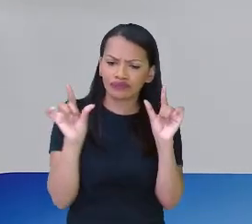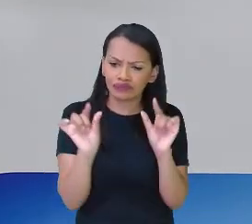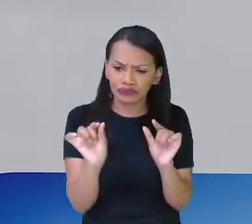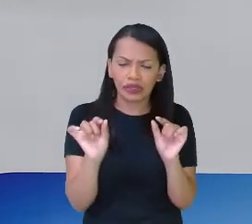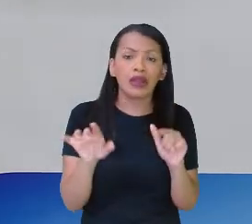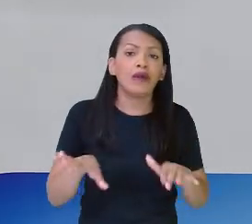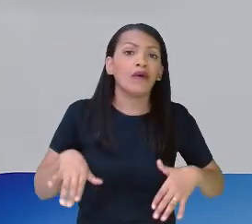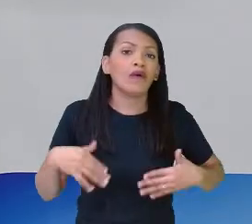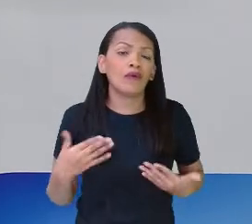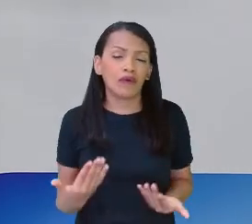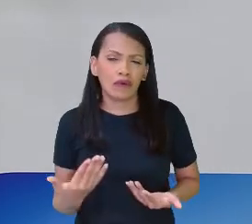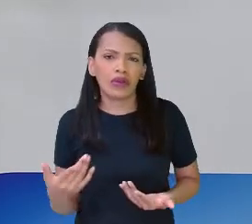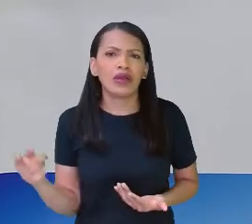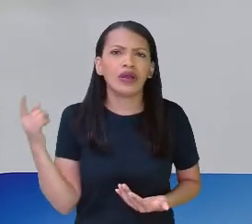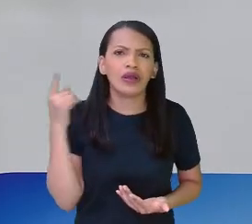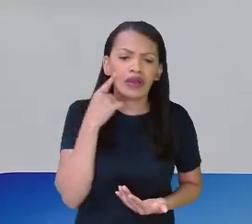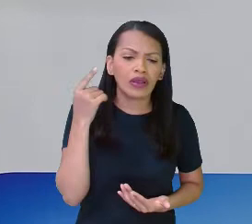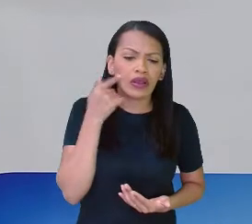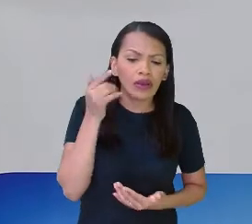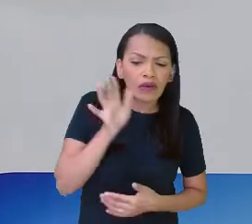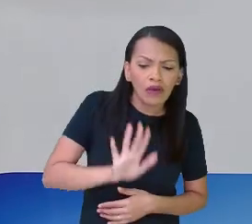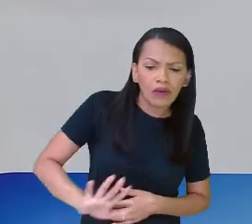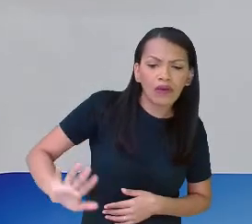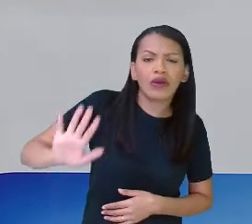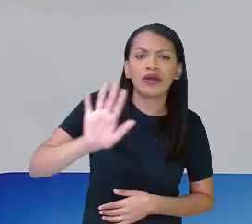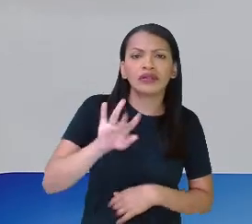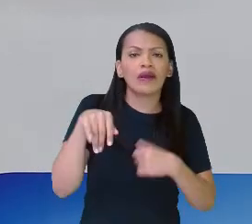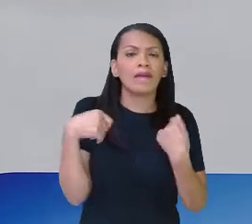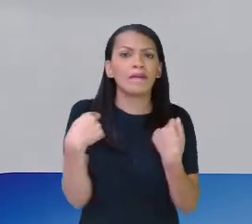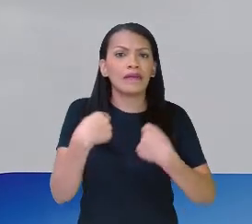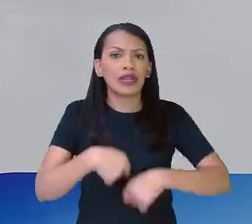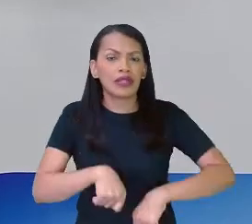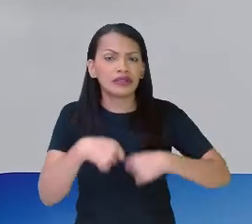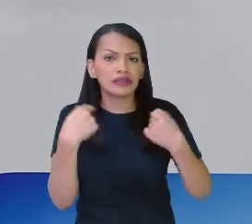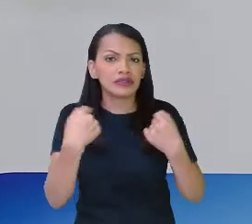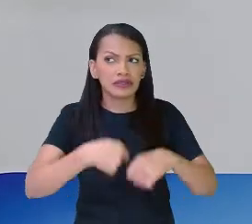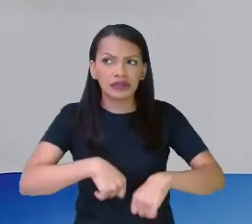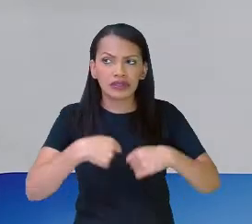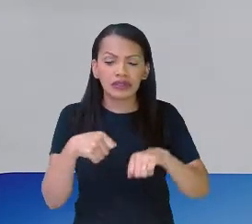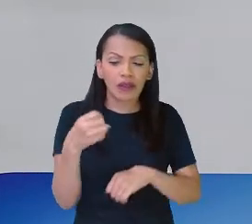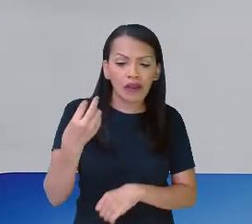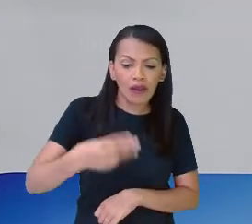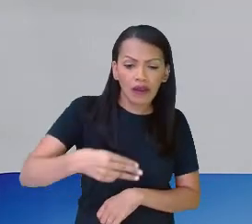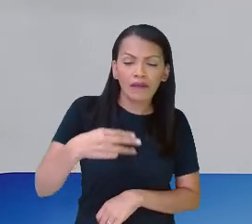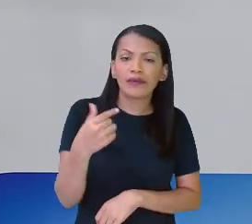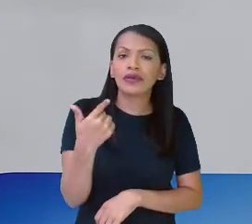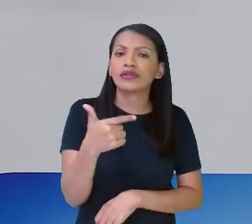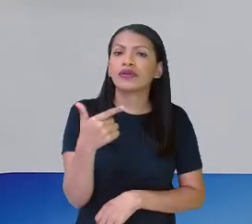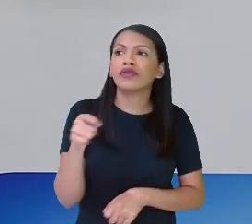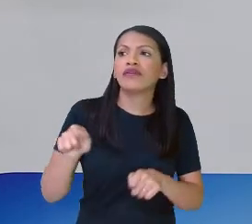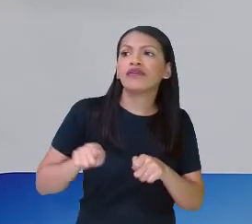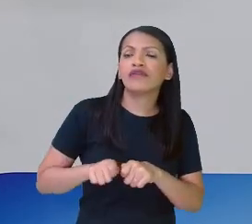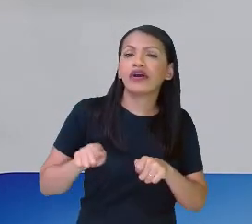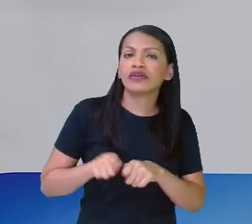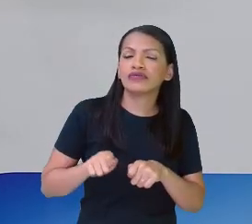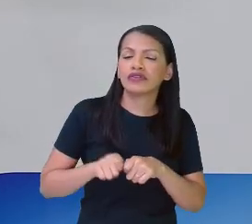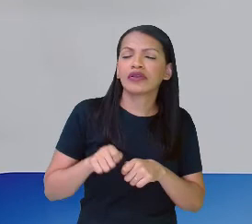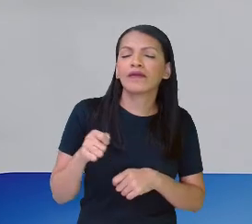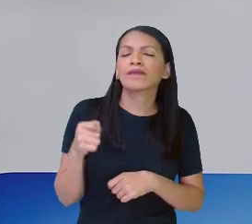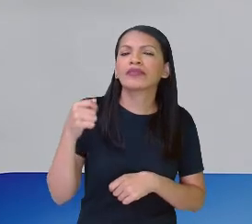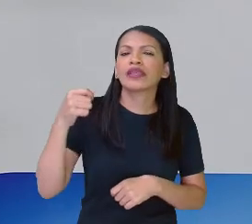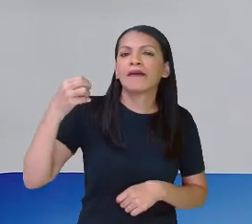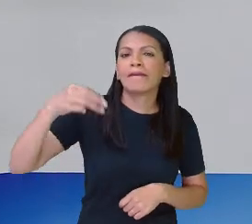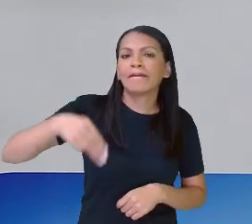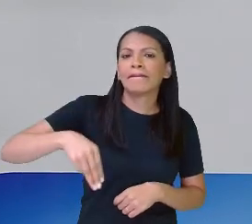que quando a gente está trabalhando com a área, a gente precisa colocar esse 2 e a gente faz a leitura de quadrados,